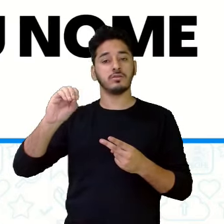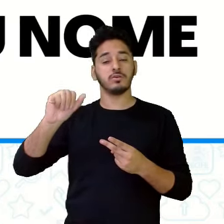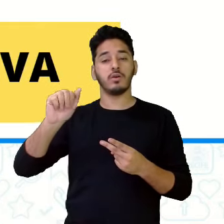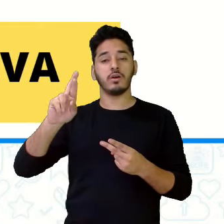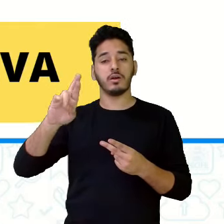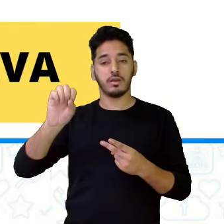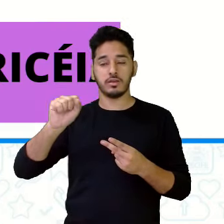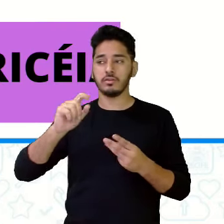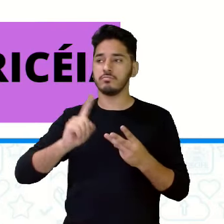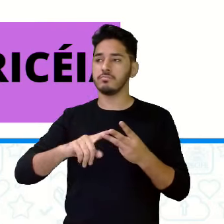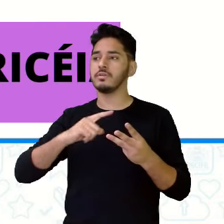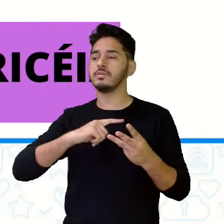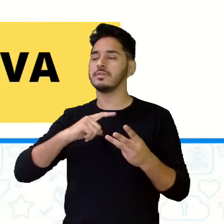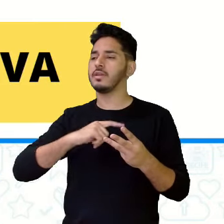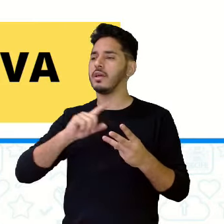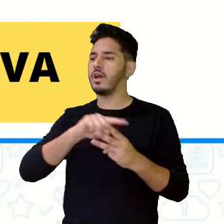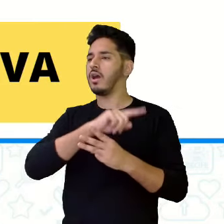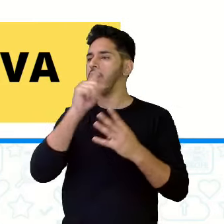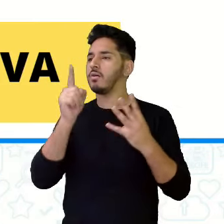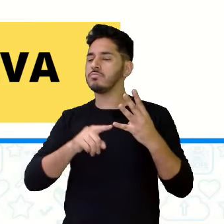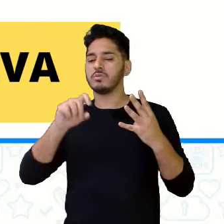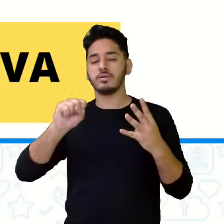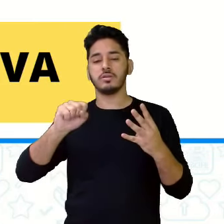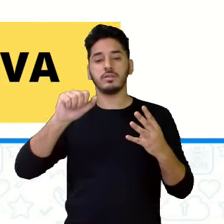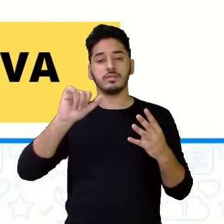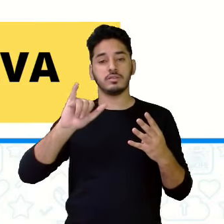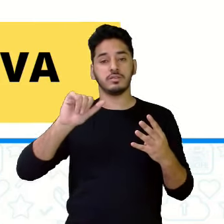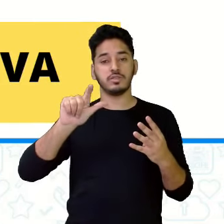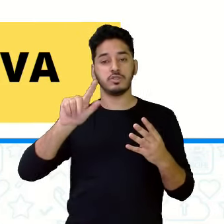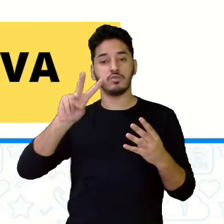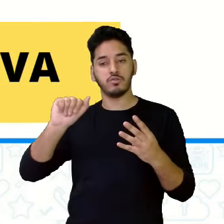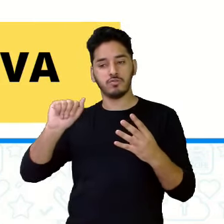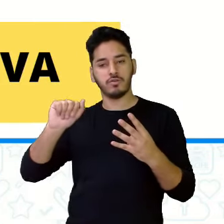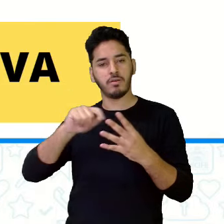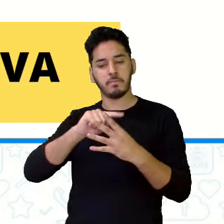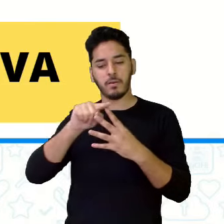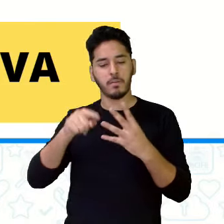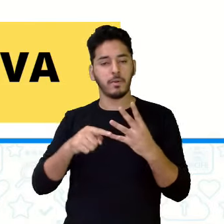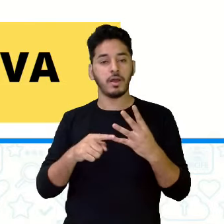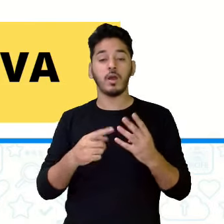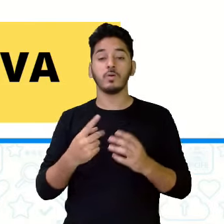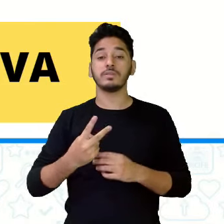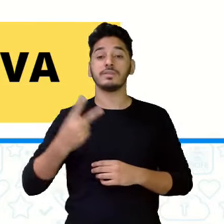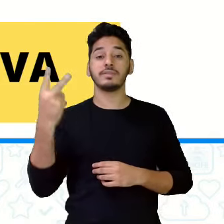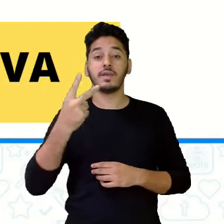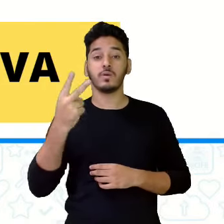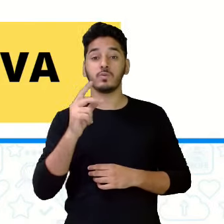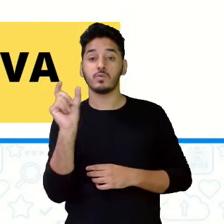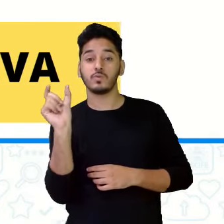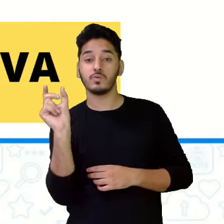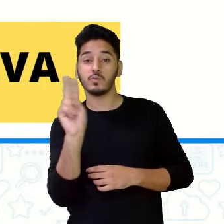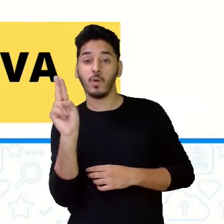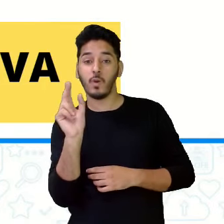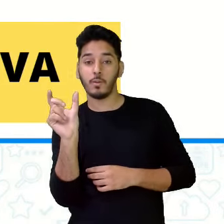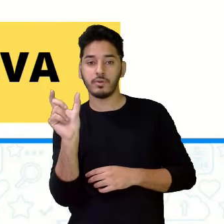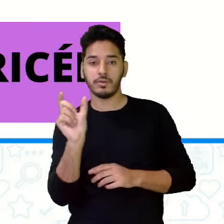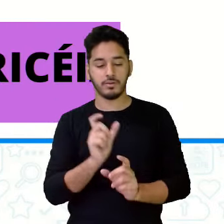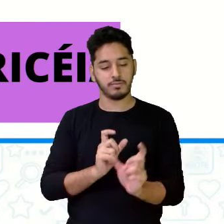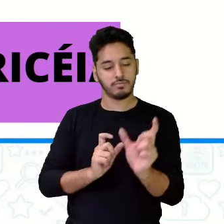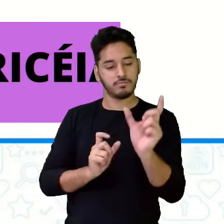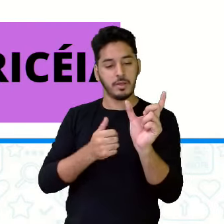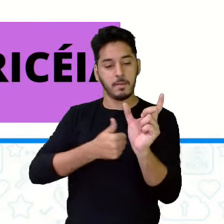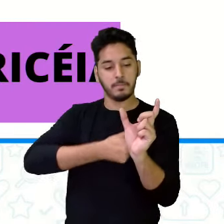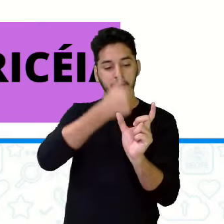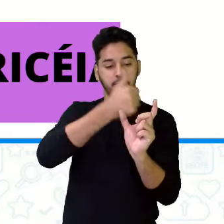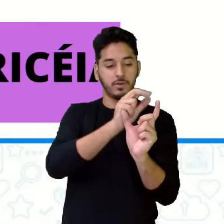Mauricéia Silva. São o sobrenome das professoras que eu citei